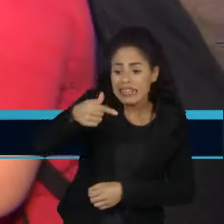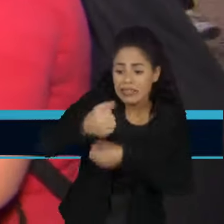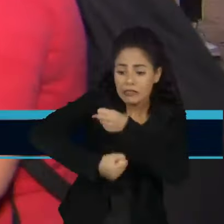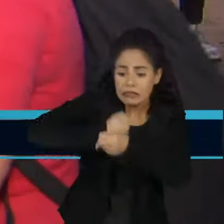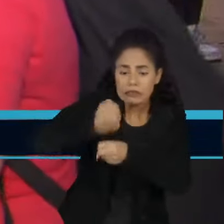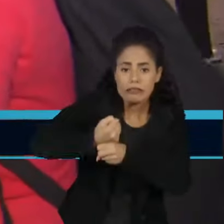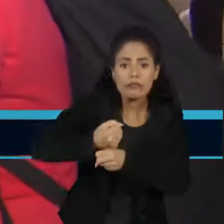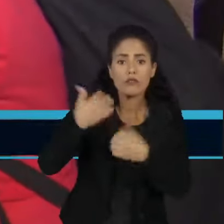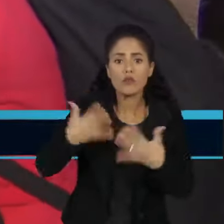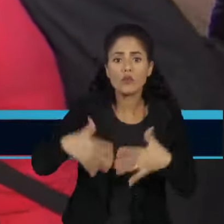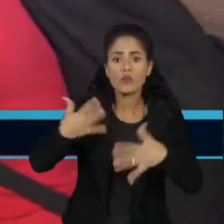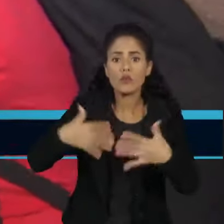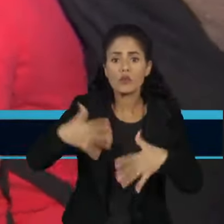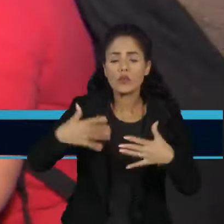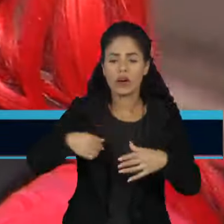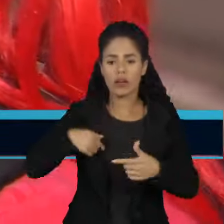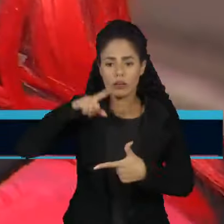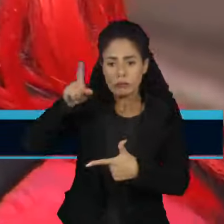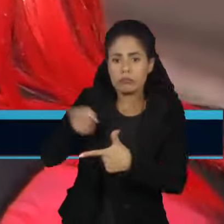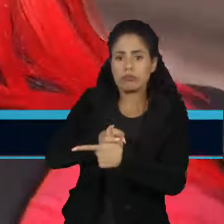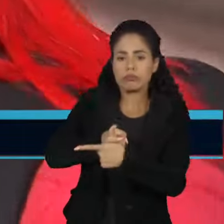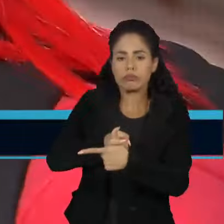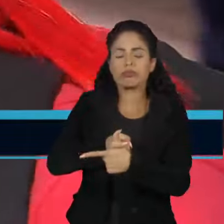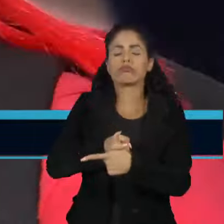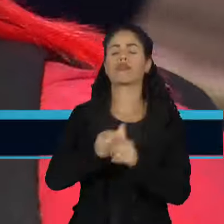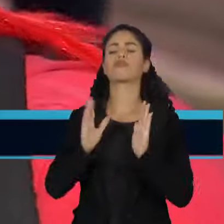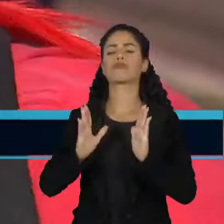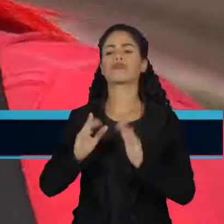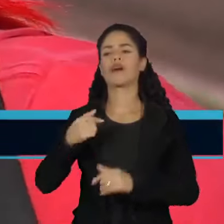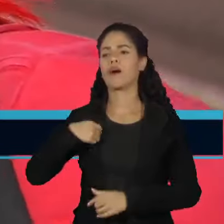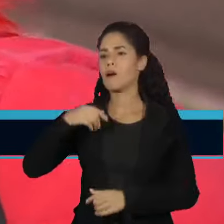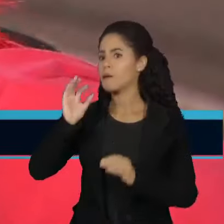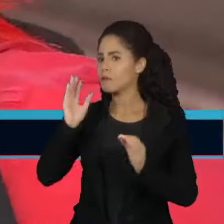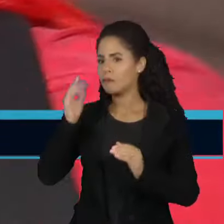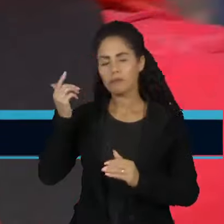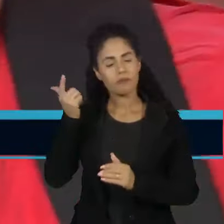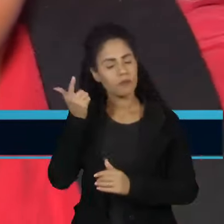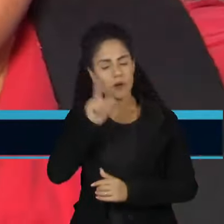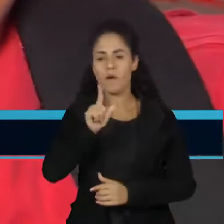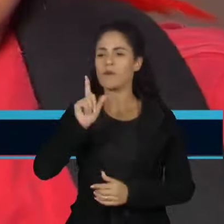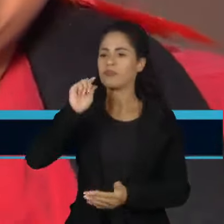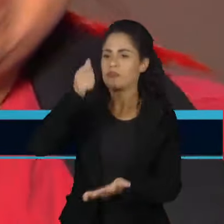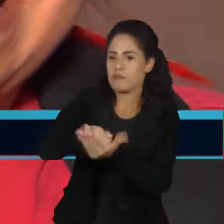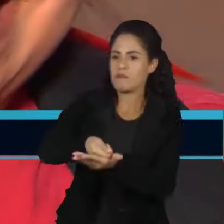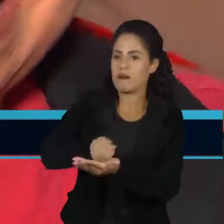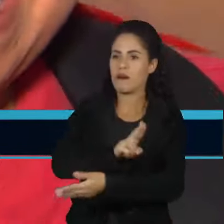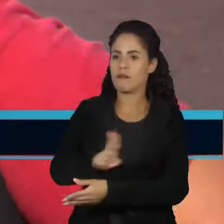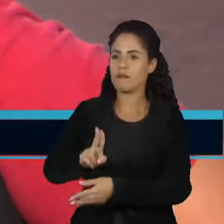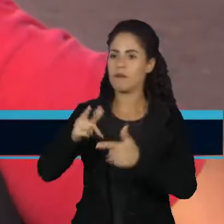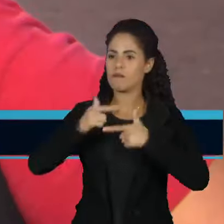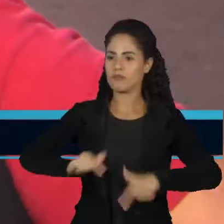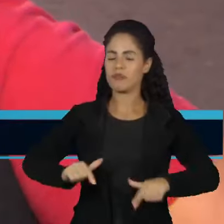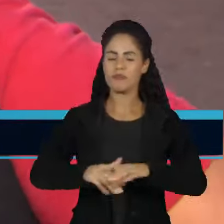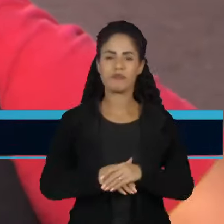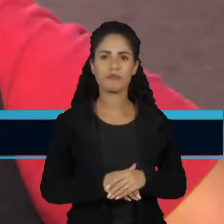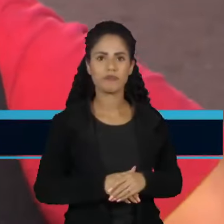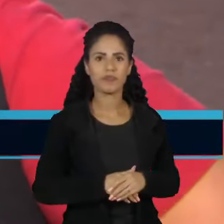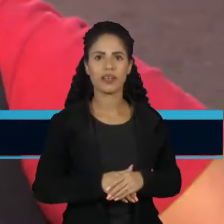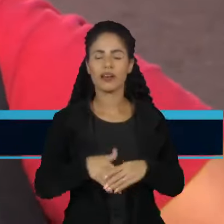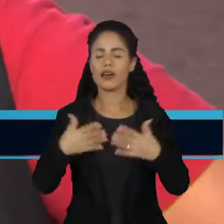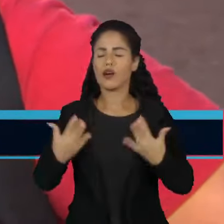meio superendividada, ela finalmente conseguiu limpar o nome essa semana. Nossa,